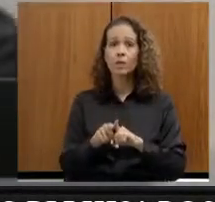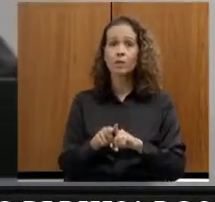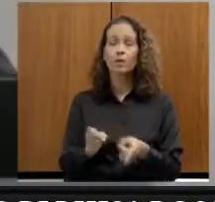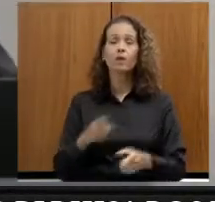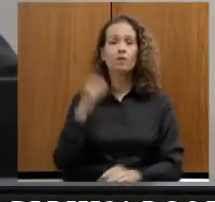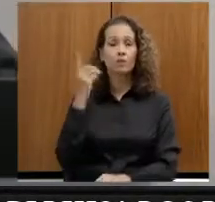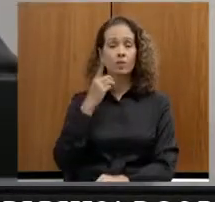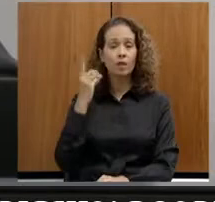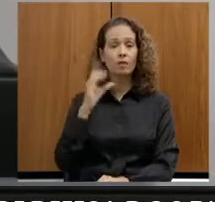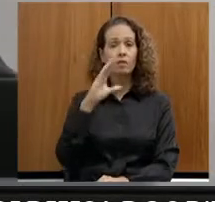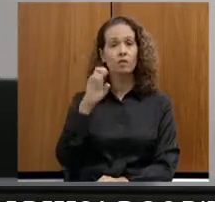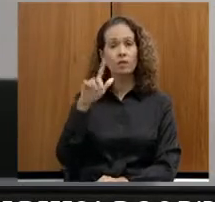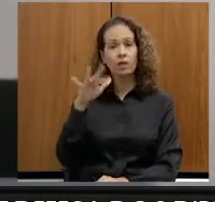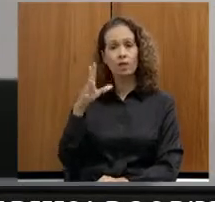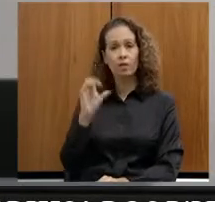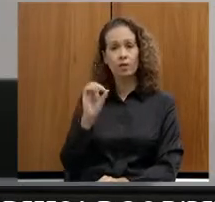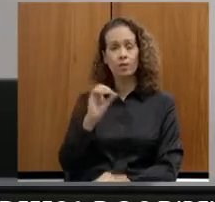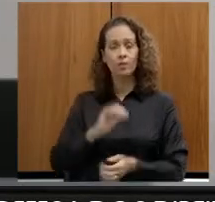Celindo Citrocel.